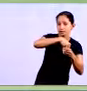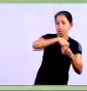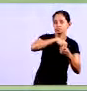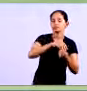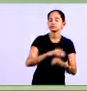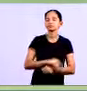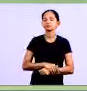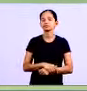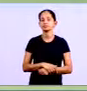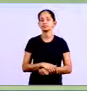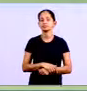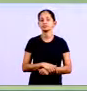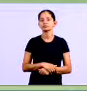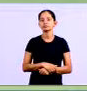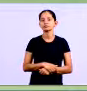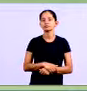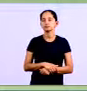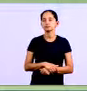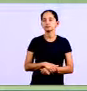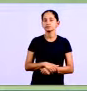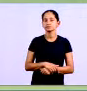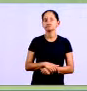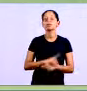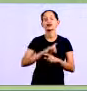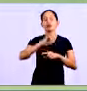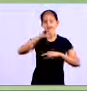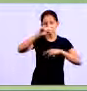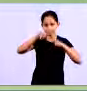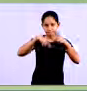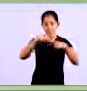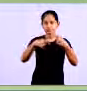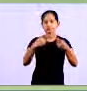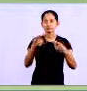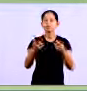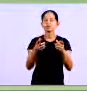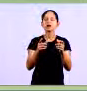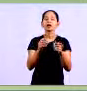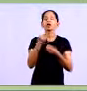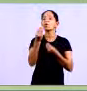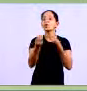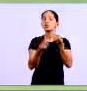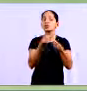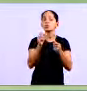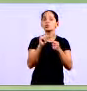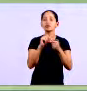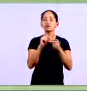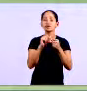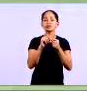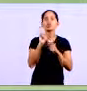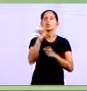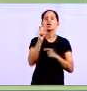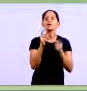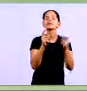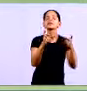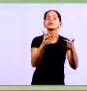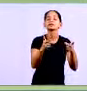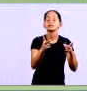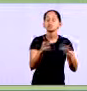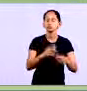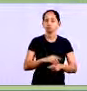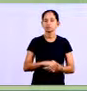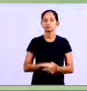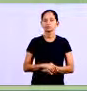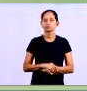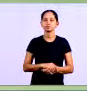puxa automaticamente então você vai fazer o lançamento do dia mais o movimento ou histórico do movimento você vai dizer o que é foi né e se